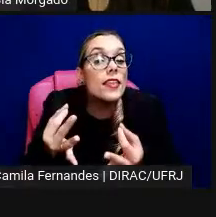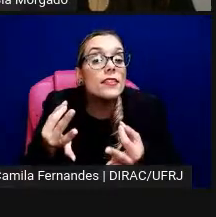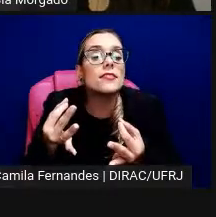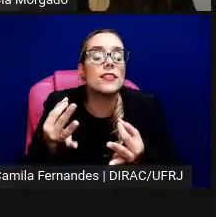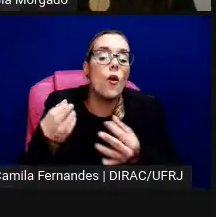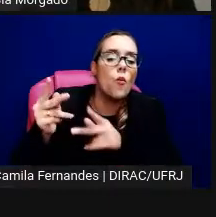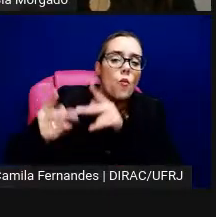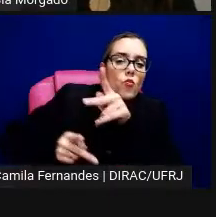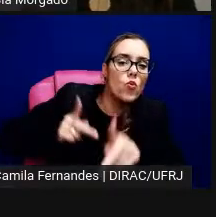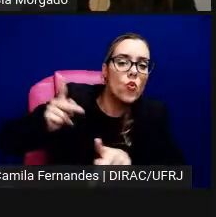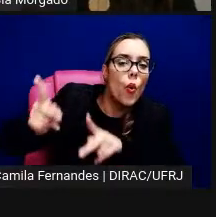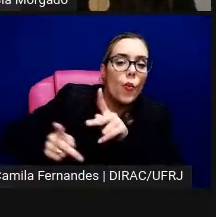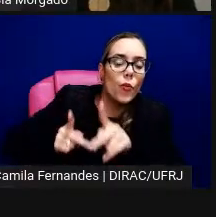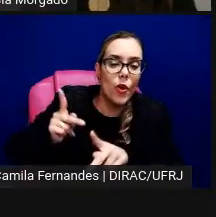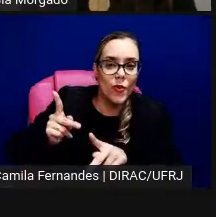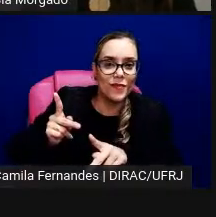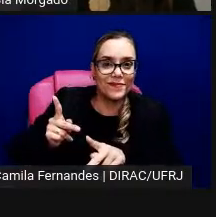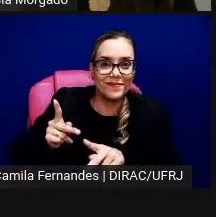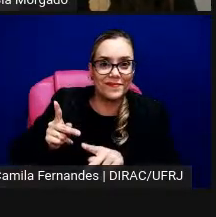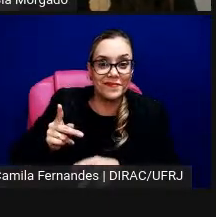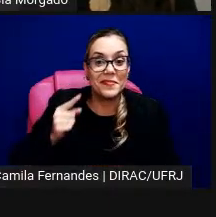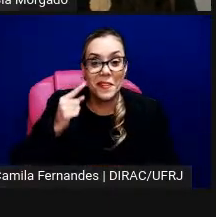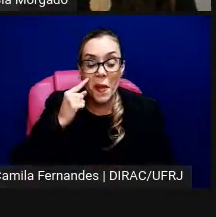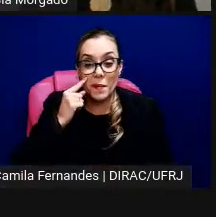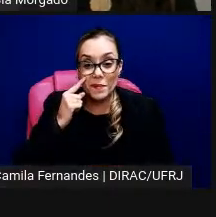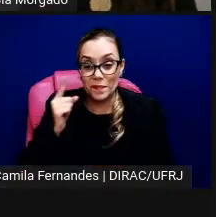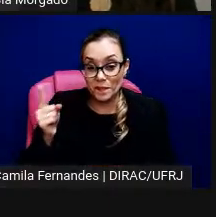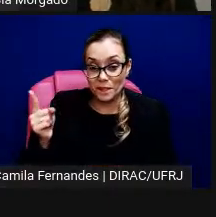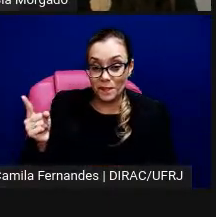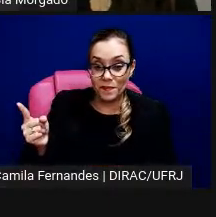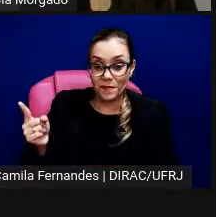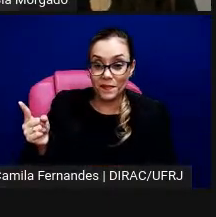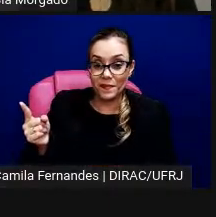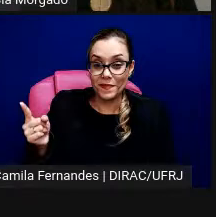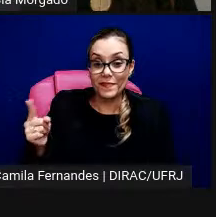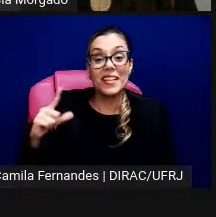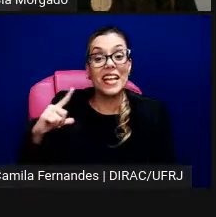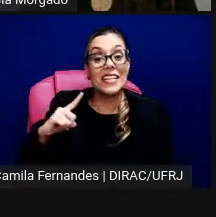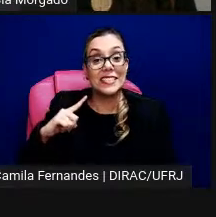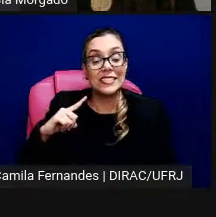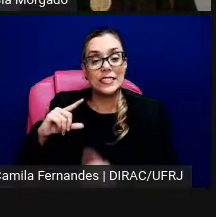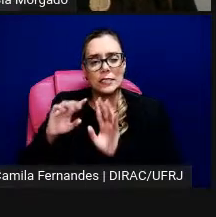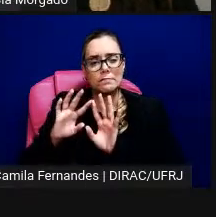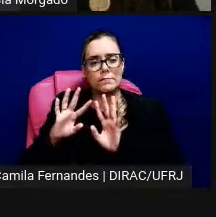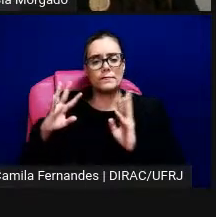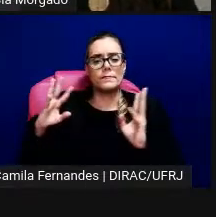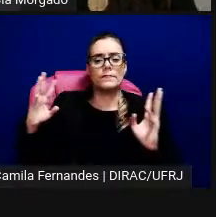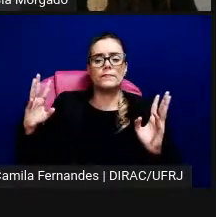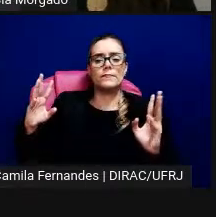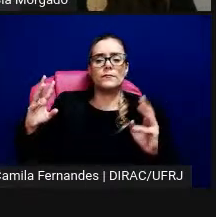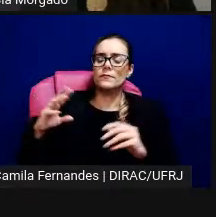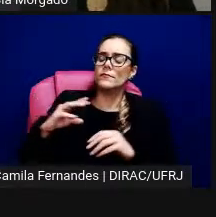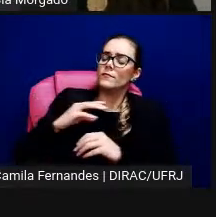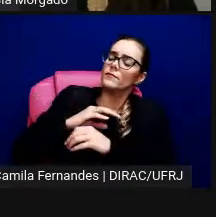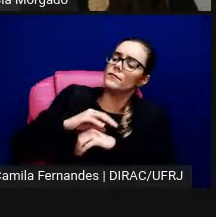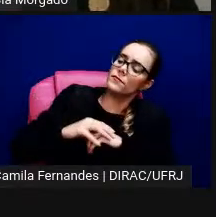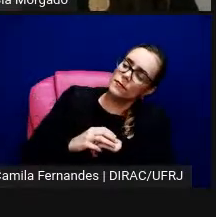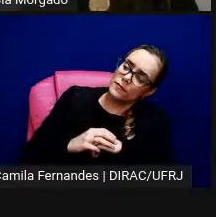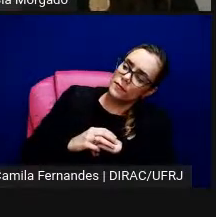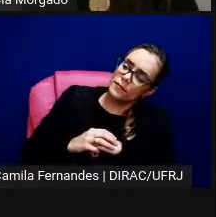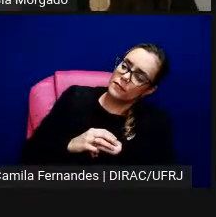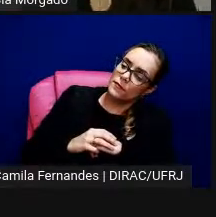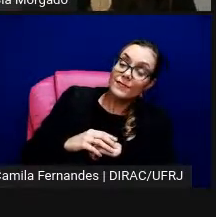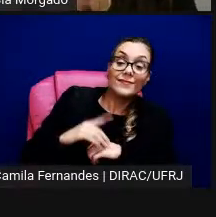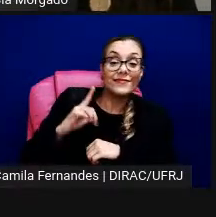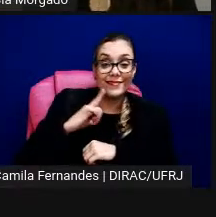nessa imagem vocês podem ver aqui no fundo um grupo de pessoas que chegou no sábado todo sábado e domingo se não me engano existia